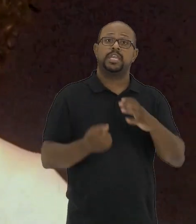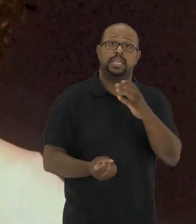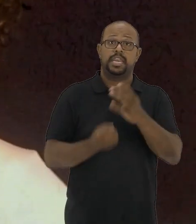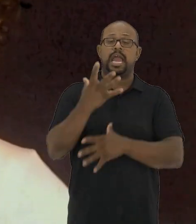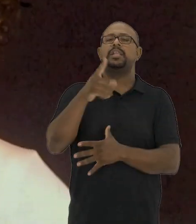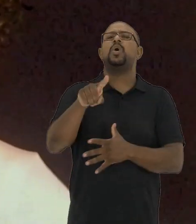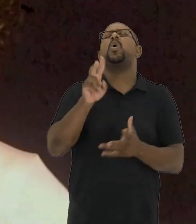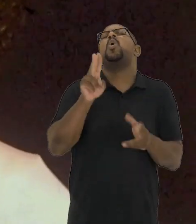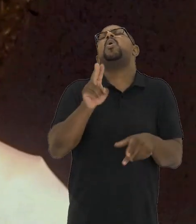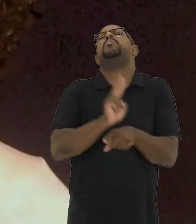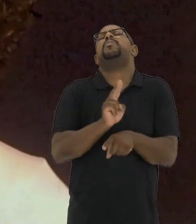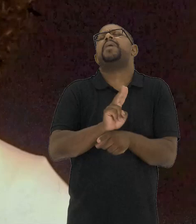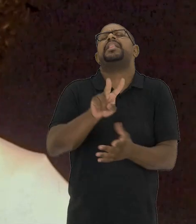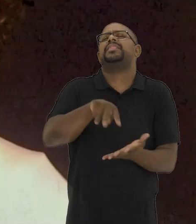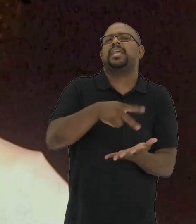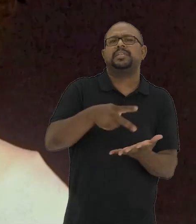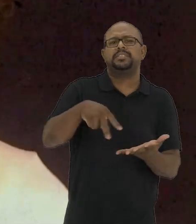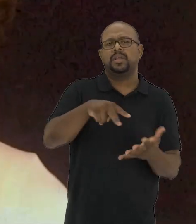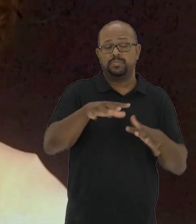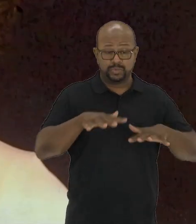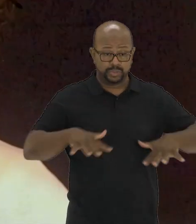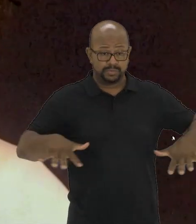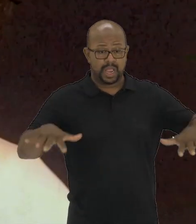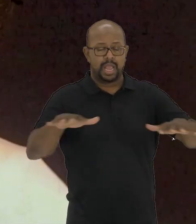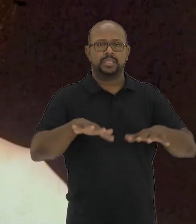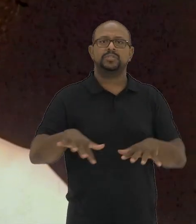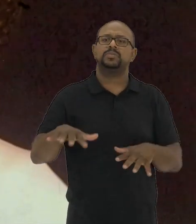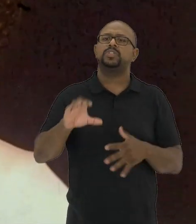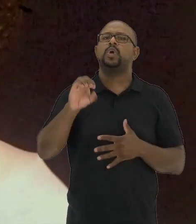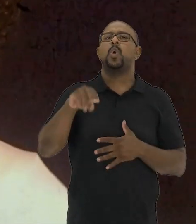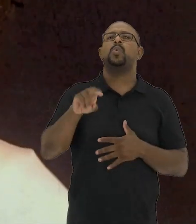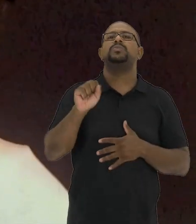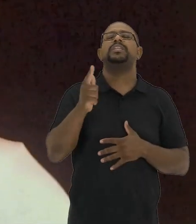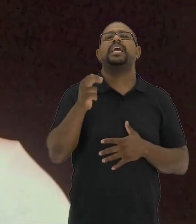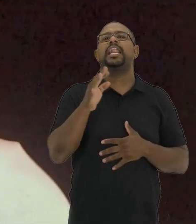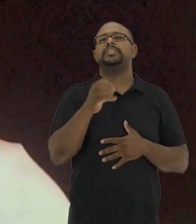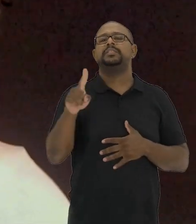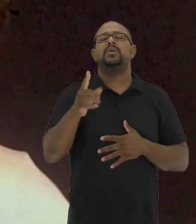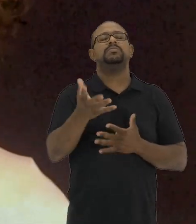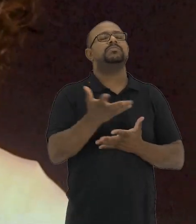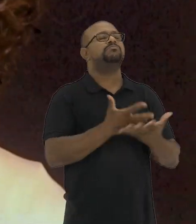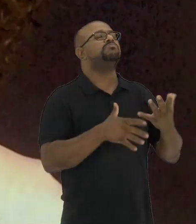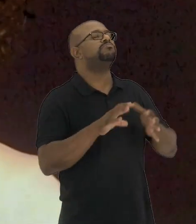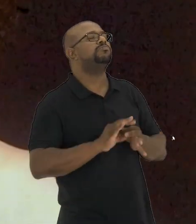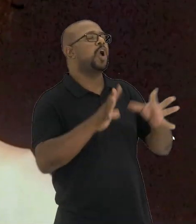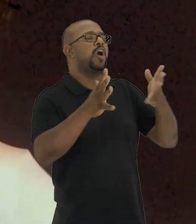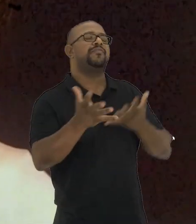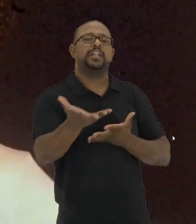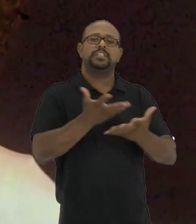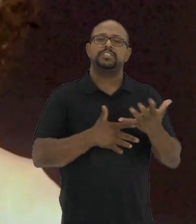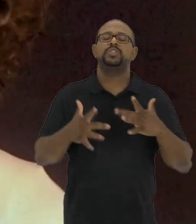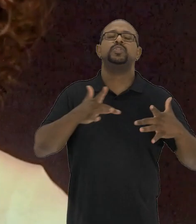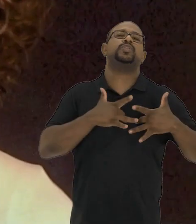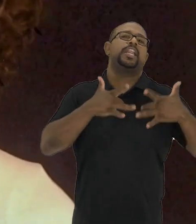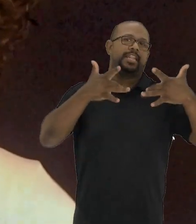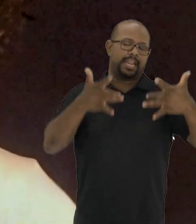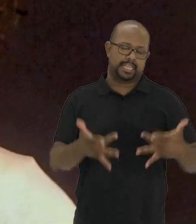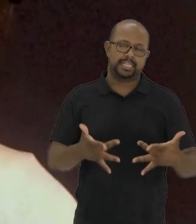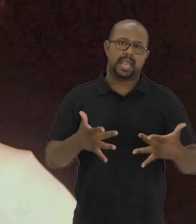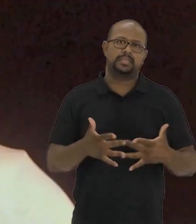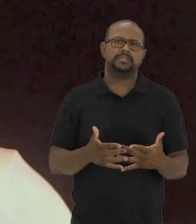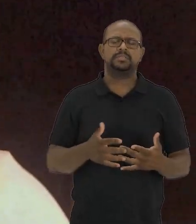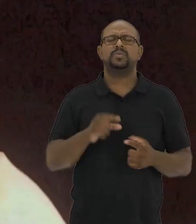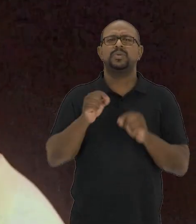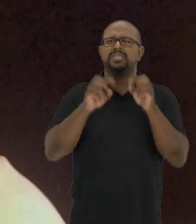experiência dividida e criada como uma dança, como um espaço de consagração, de confraternização,